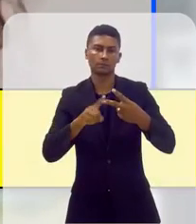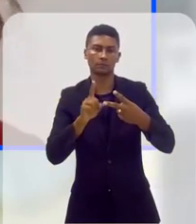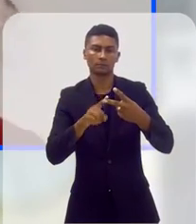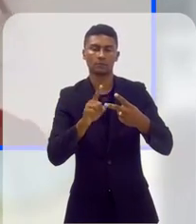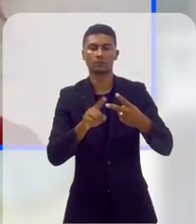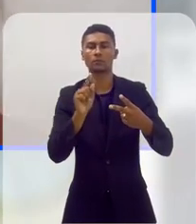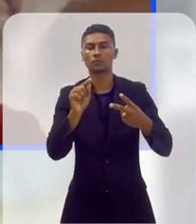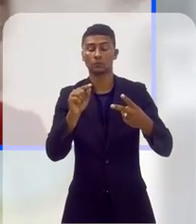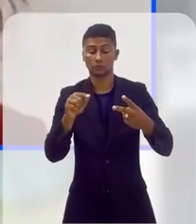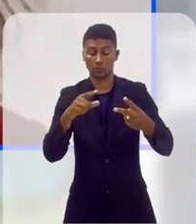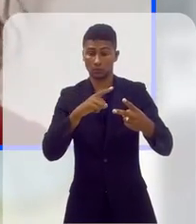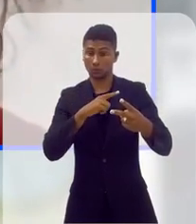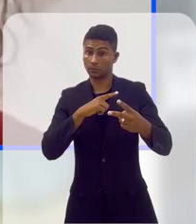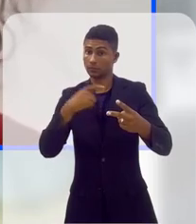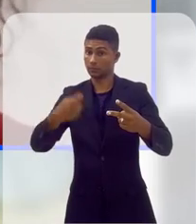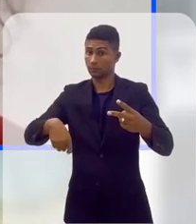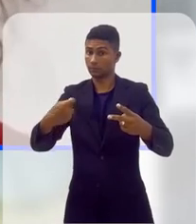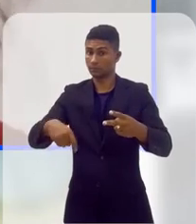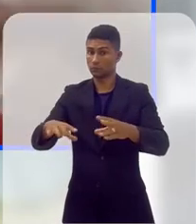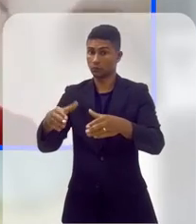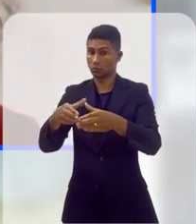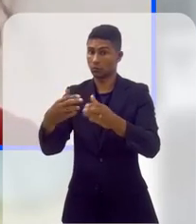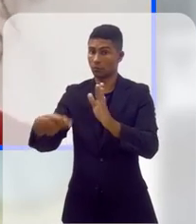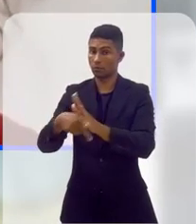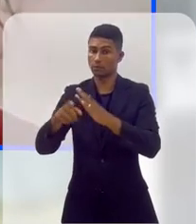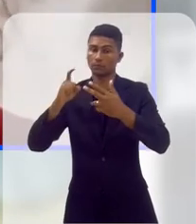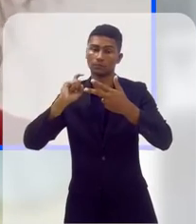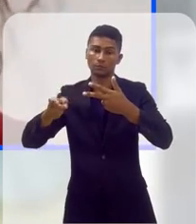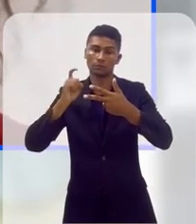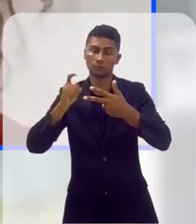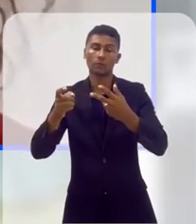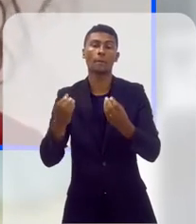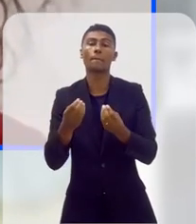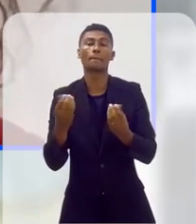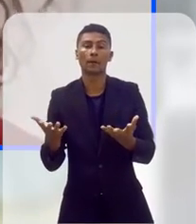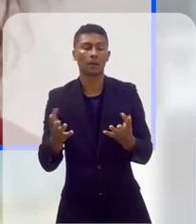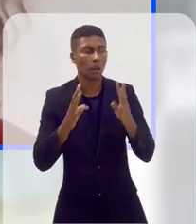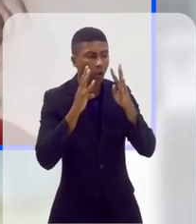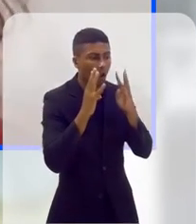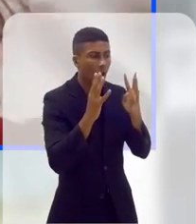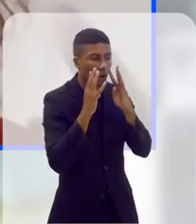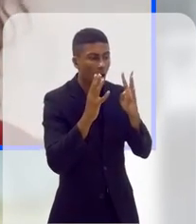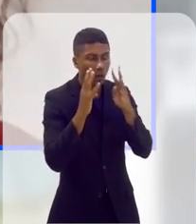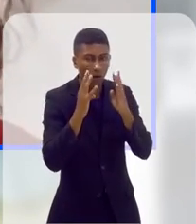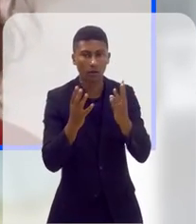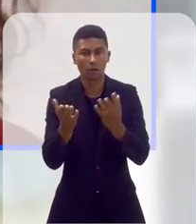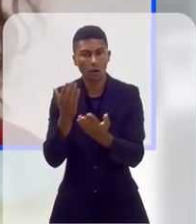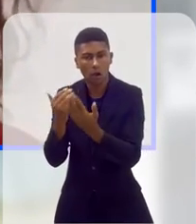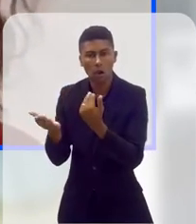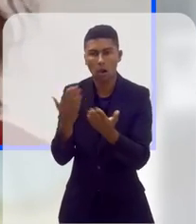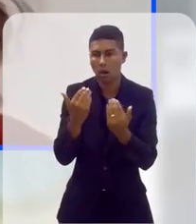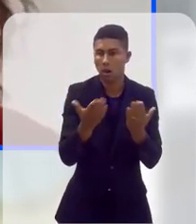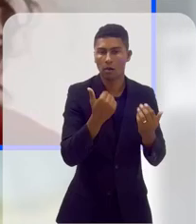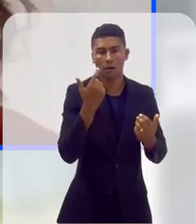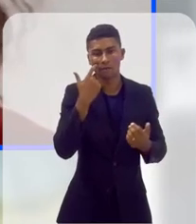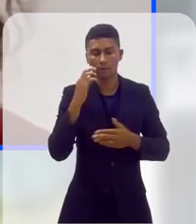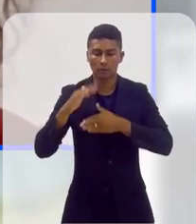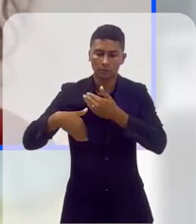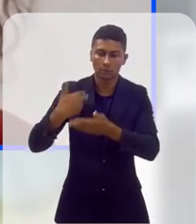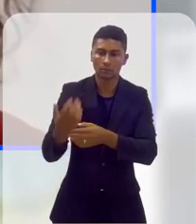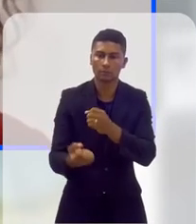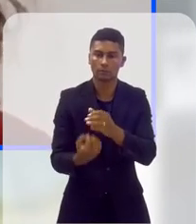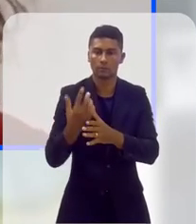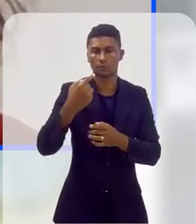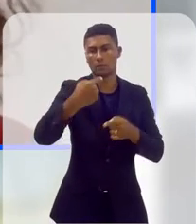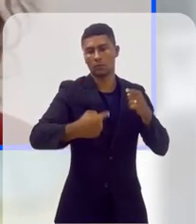políticas públicas, ou se não em políticas públicas, em ações positivas e propositivas de promoção à diversidade e enfrentamento à violência, e um